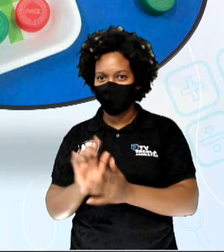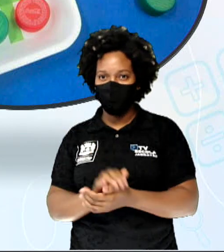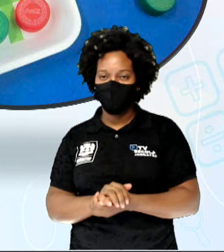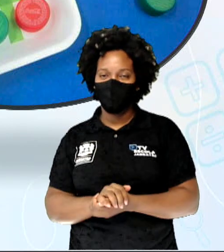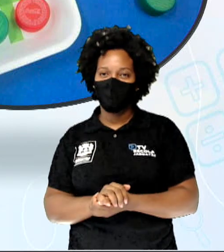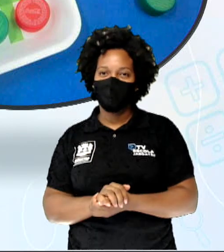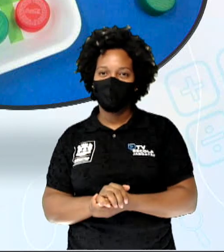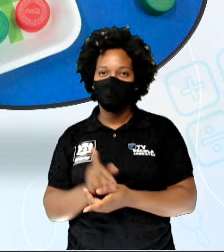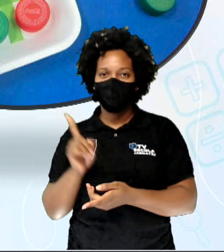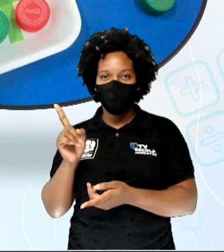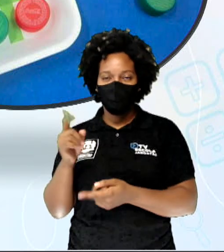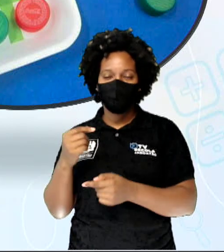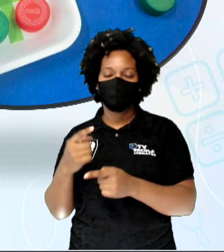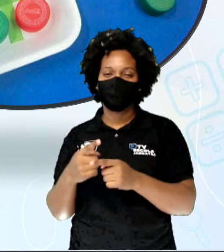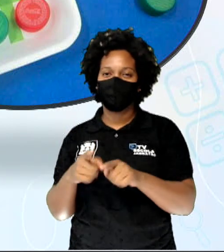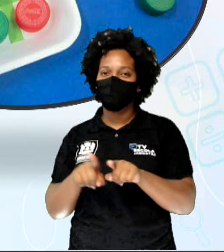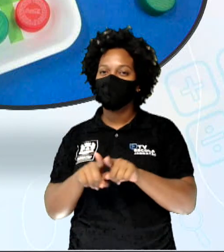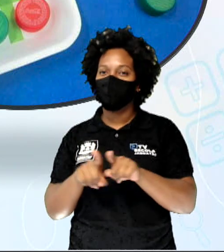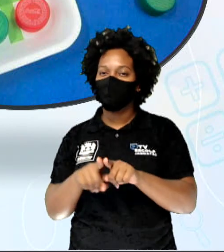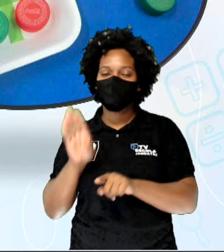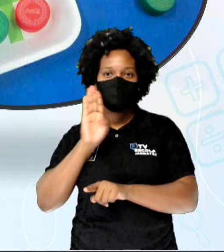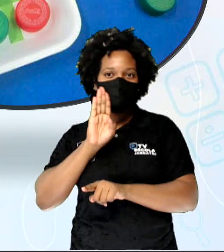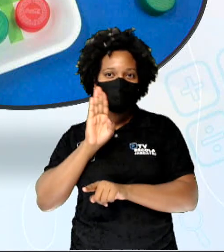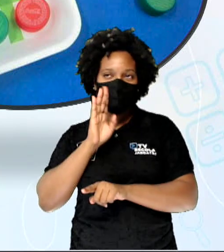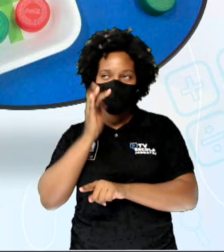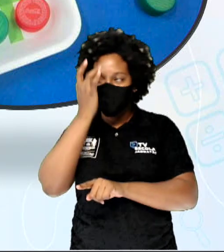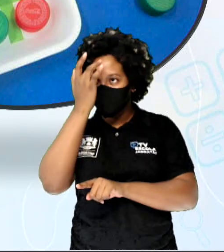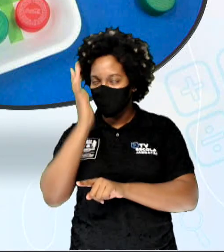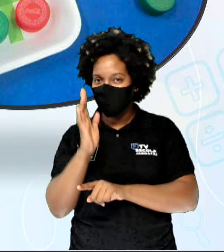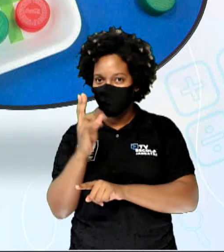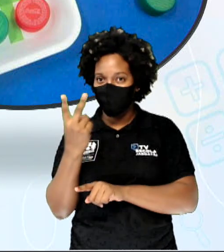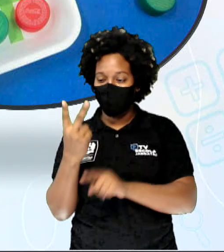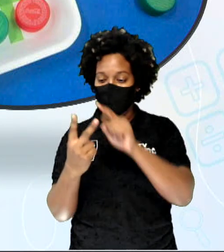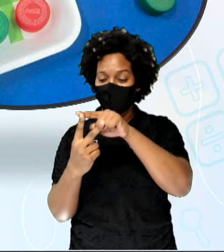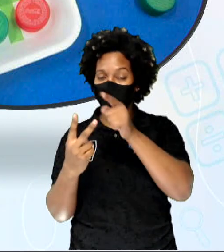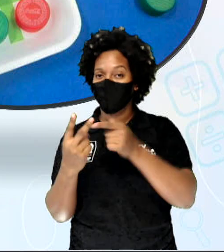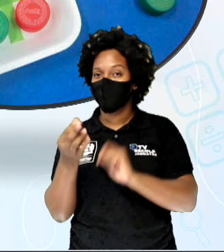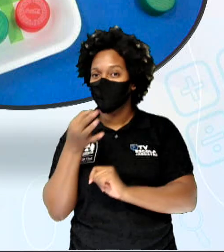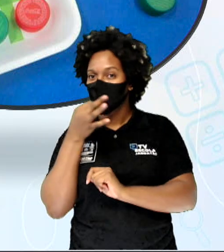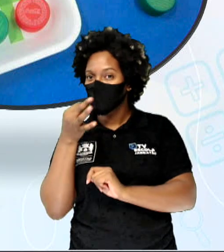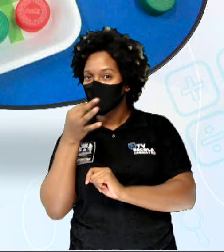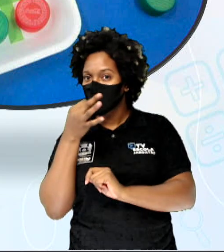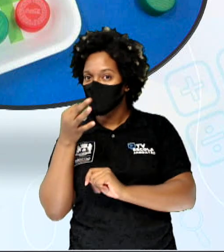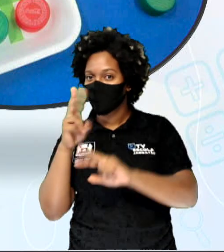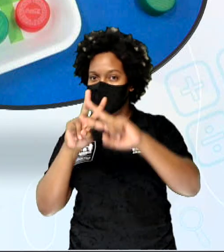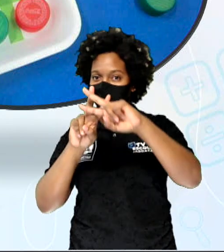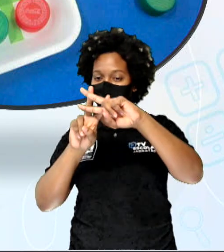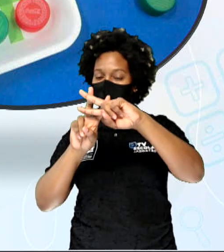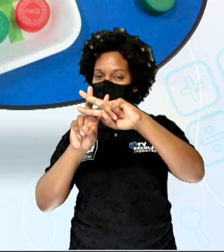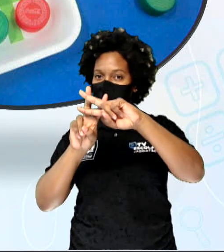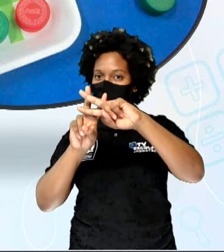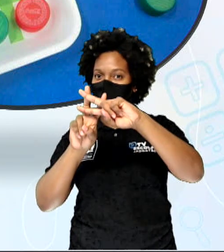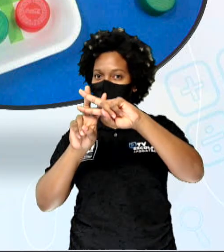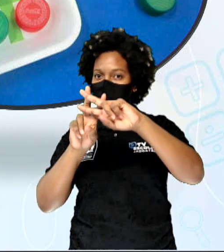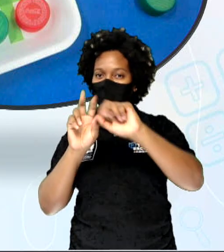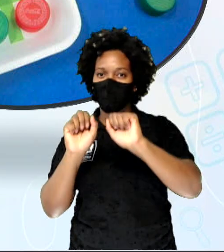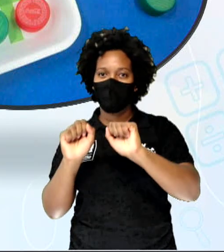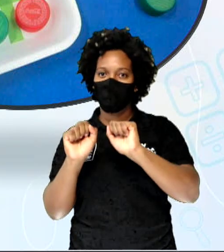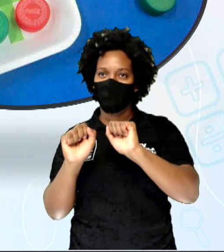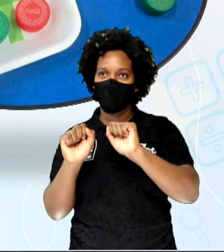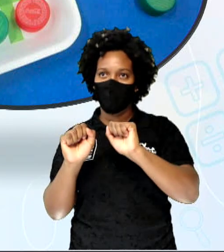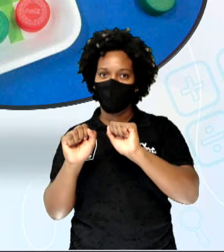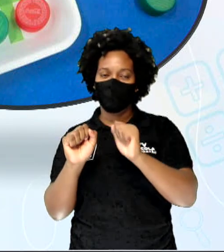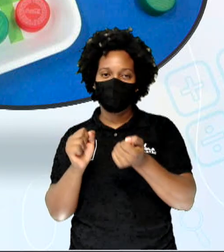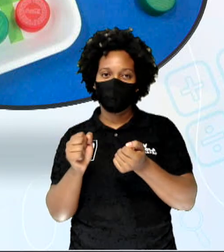Esse aqui é muito legal e muito fácil. Tem duas sugestões, que é o jogo da velha. Vocês podem fazer ele no